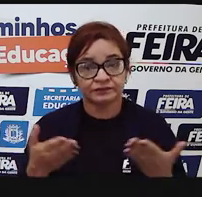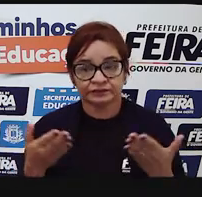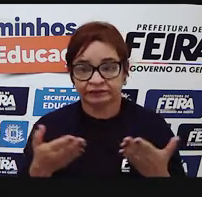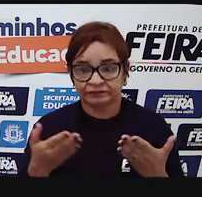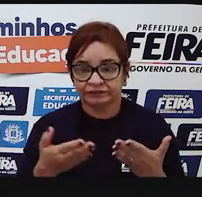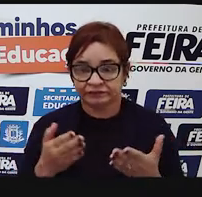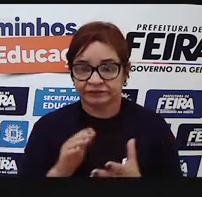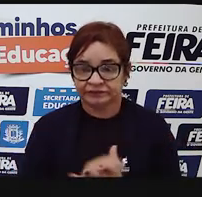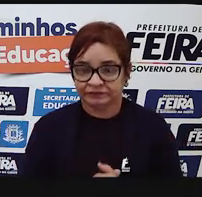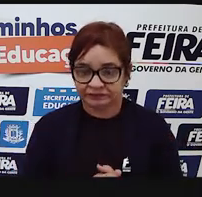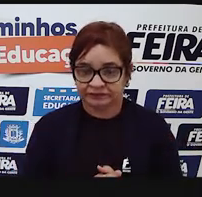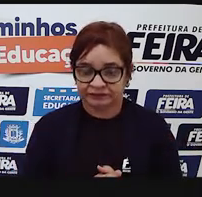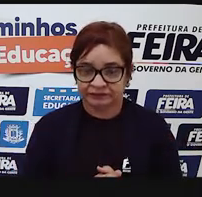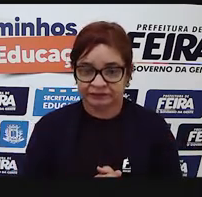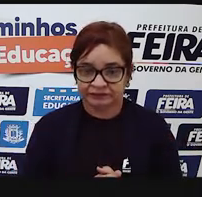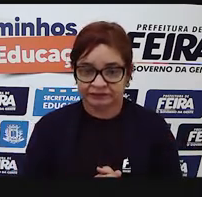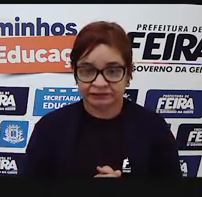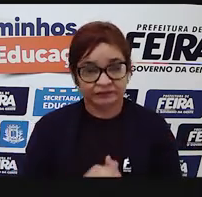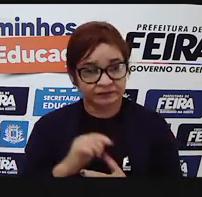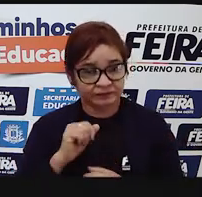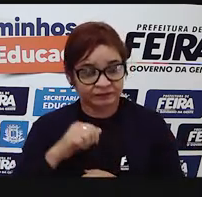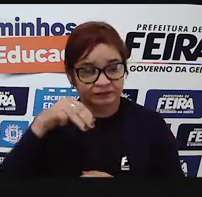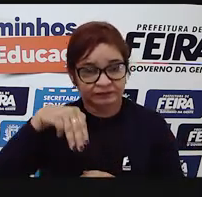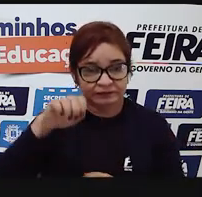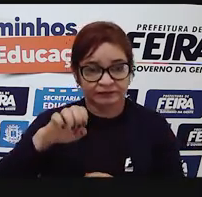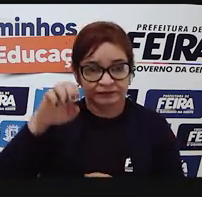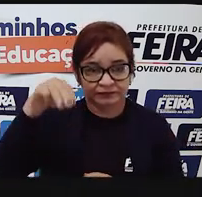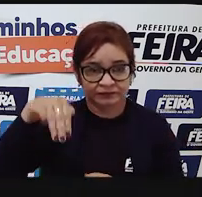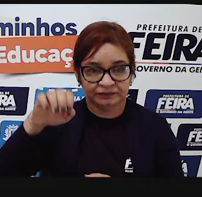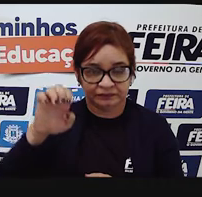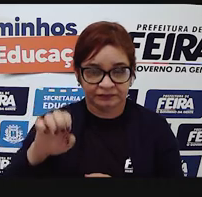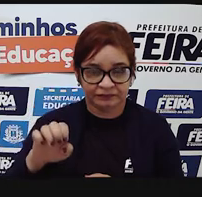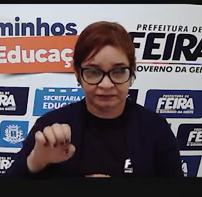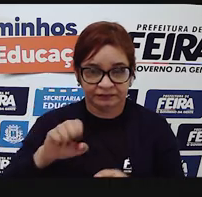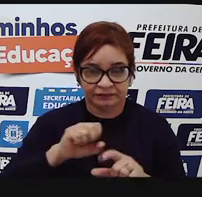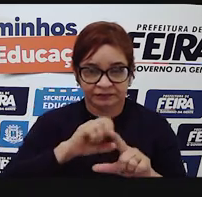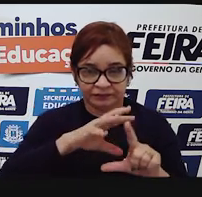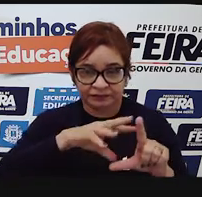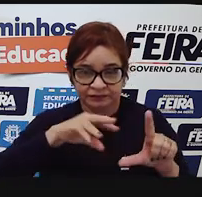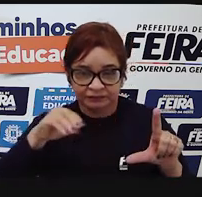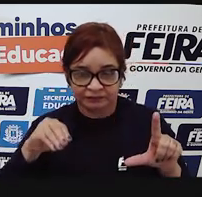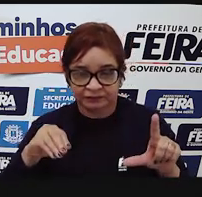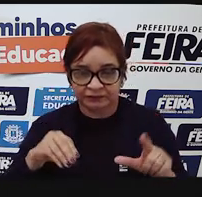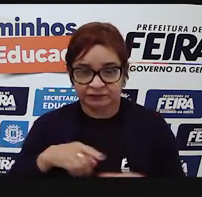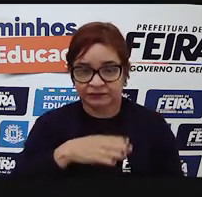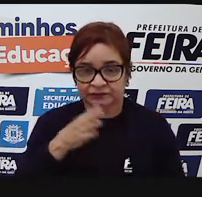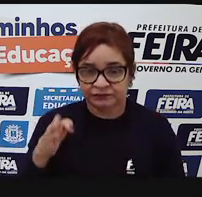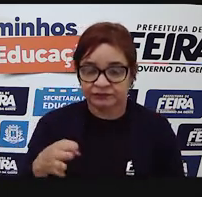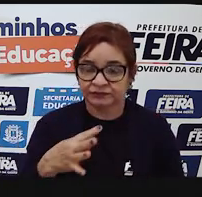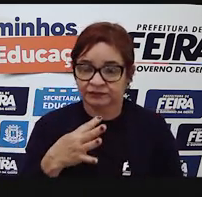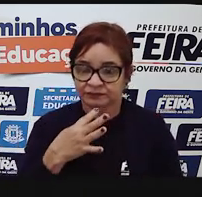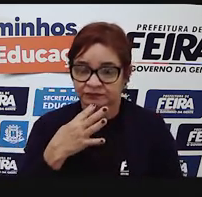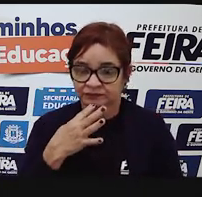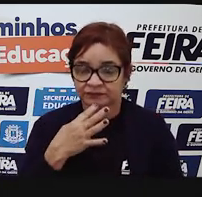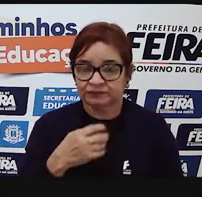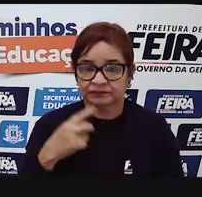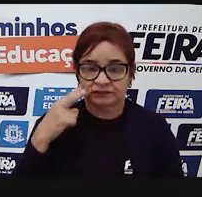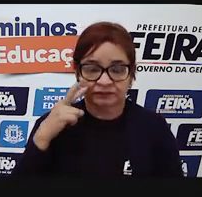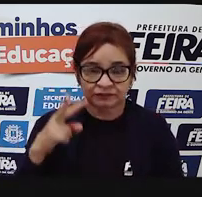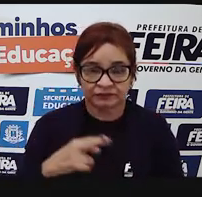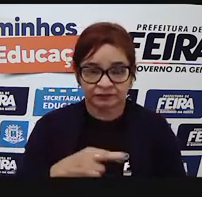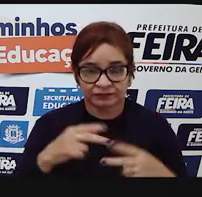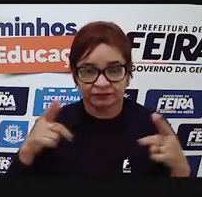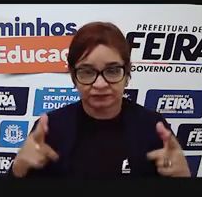Nós vamos trabalhar com o gênero textual meme, que é muito conhecido de vocês porque é muito difundido